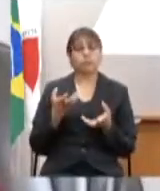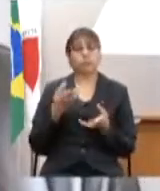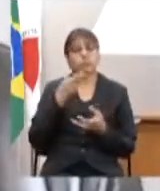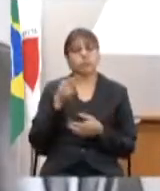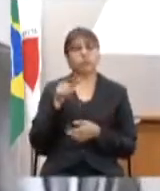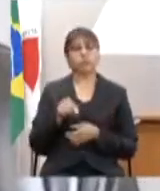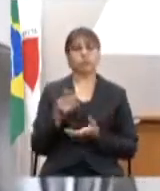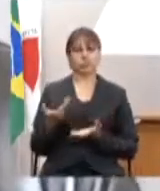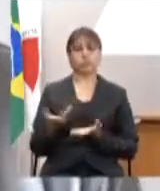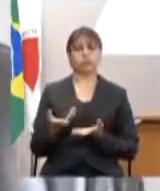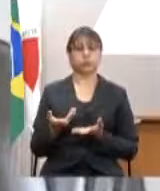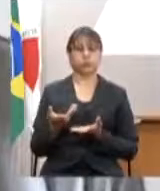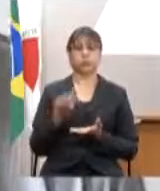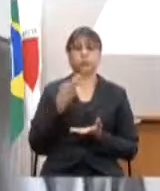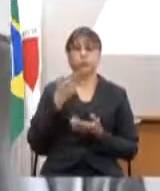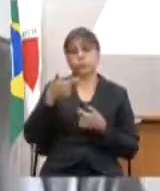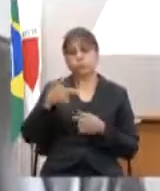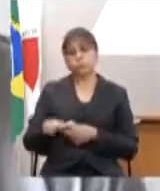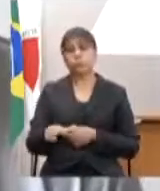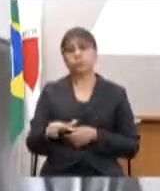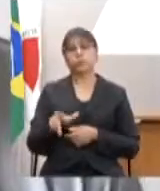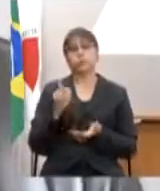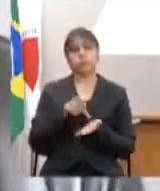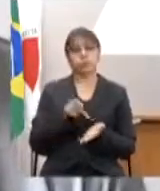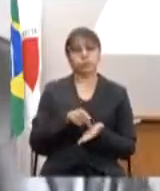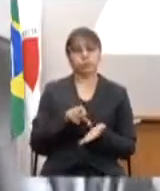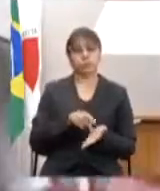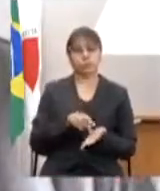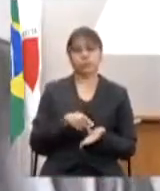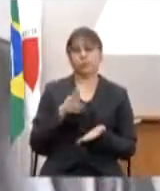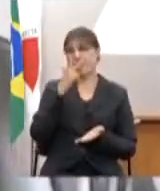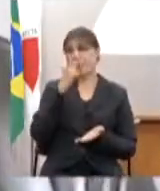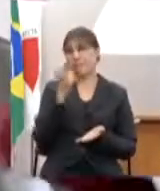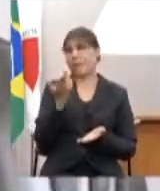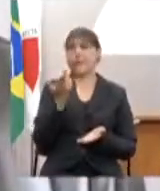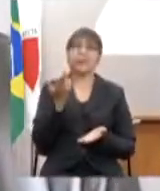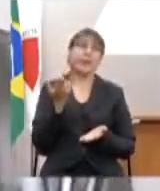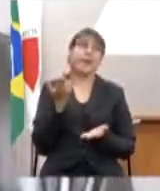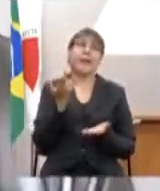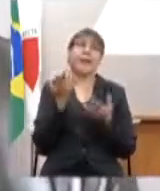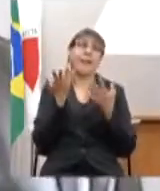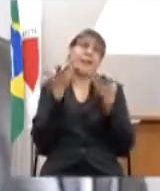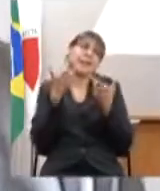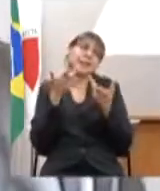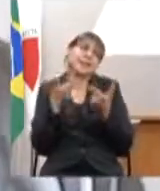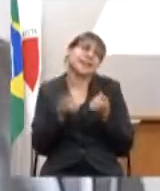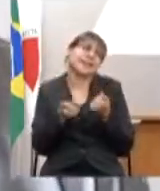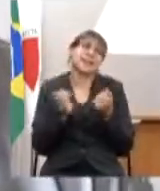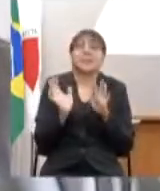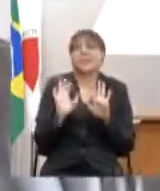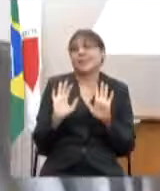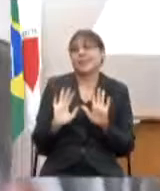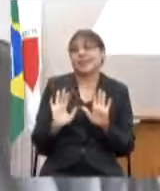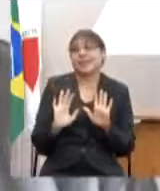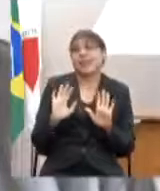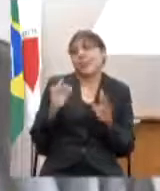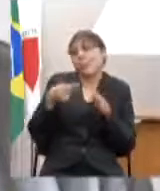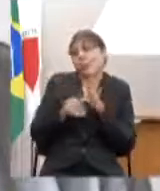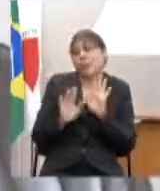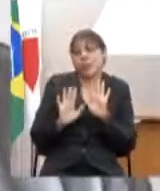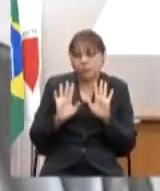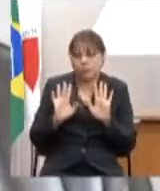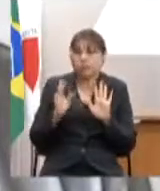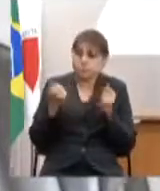olhar de verdade de fato sem sensacionalismo sem romantismo olhar para essa região que é uma região tão importante